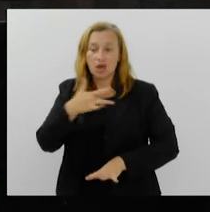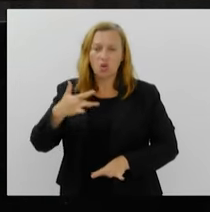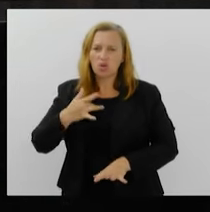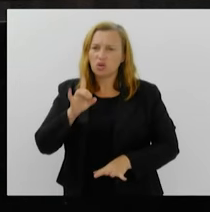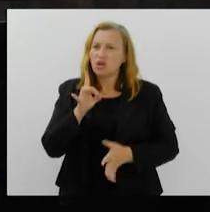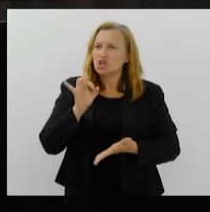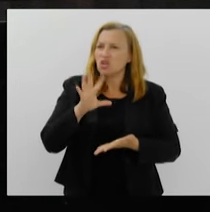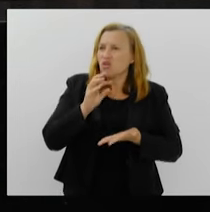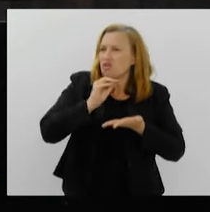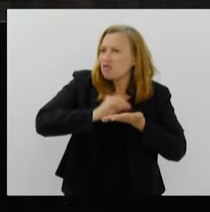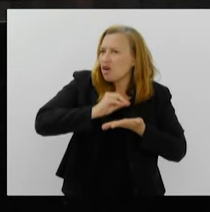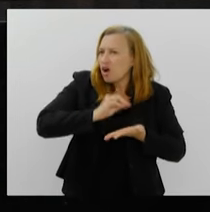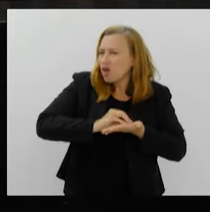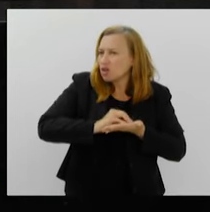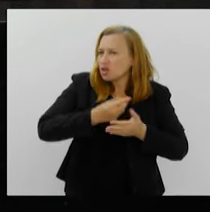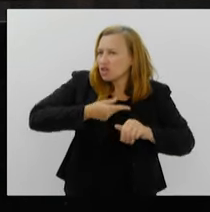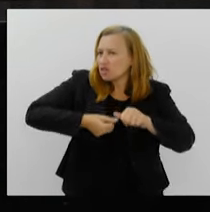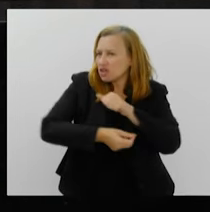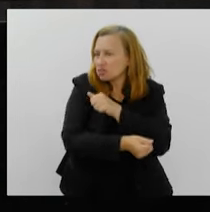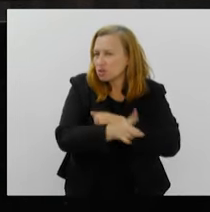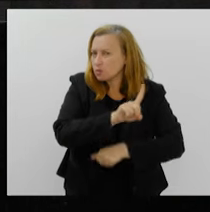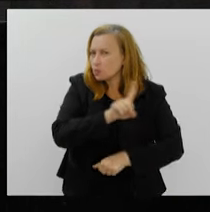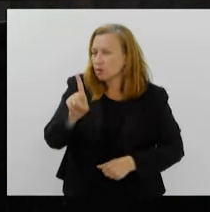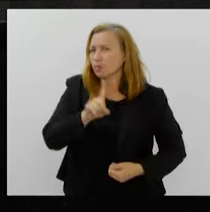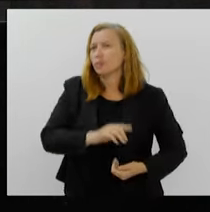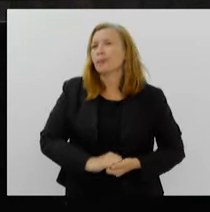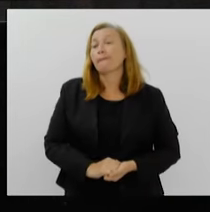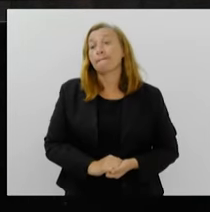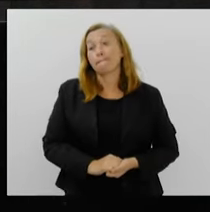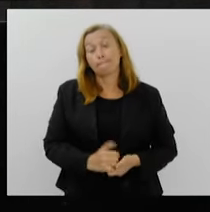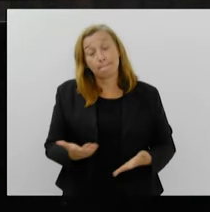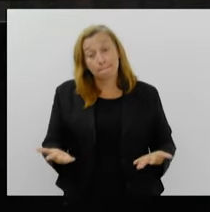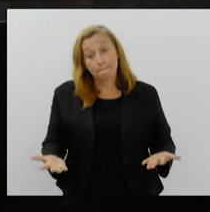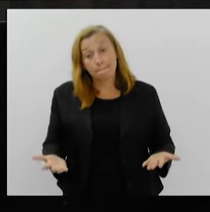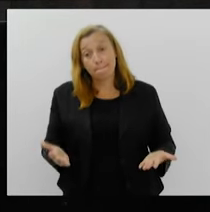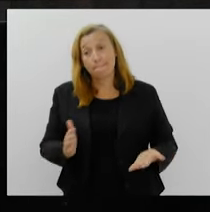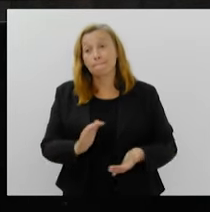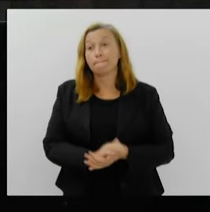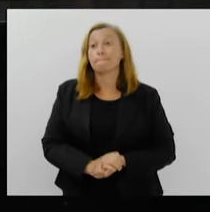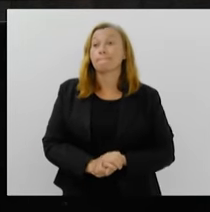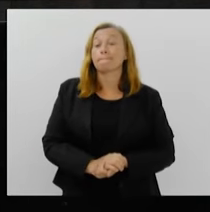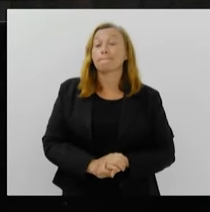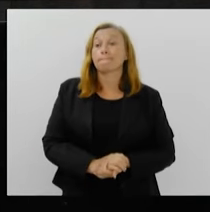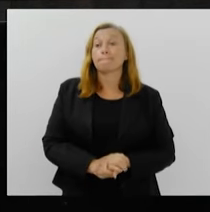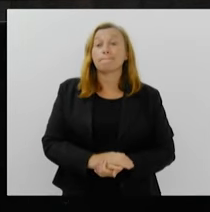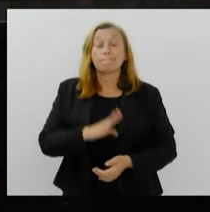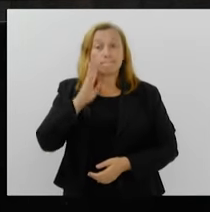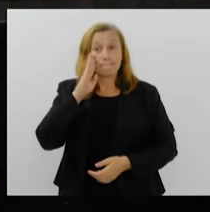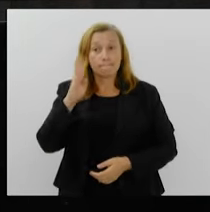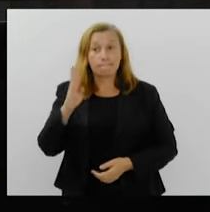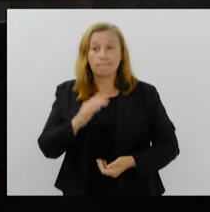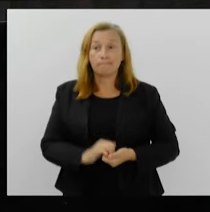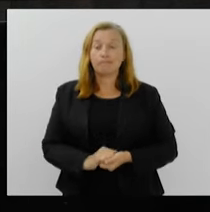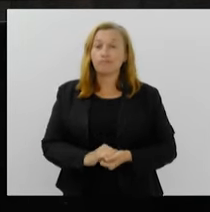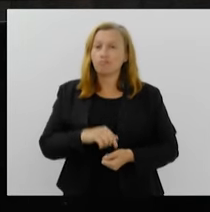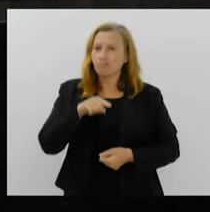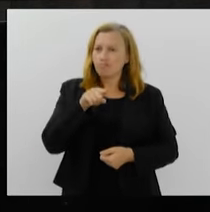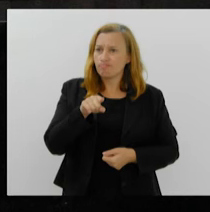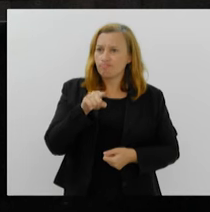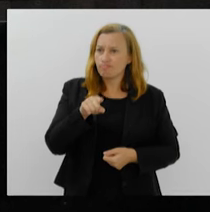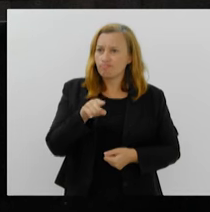de investimento. E, em princípio, quando você